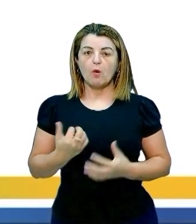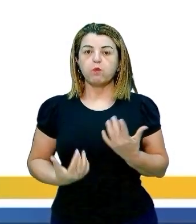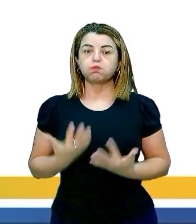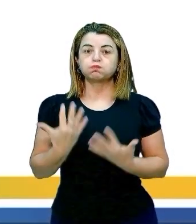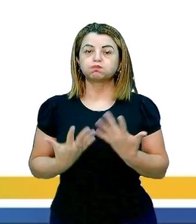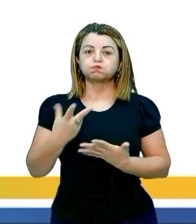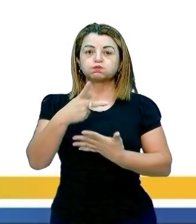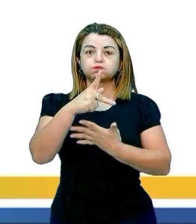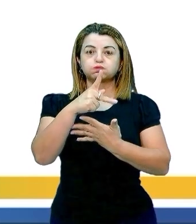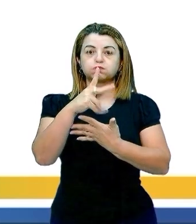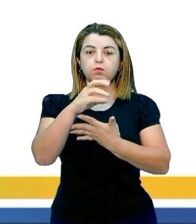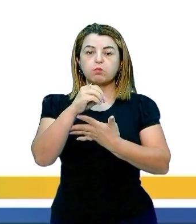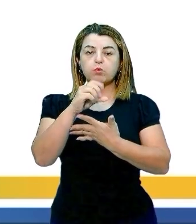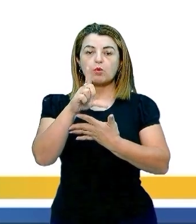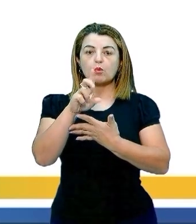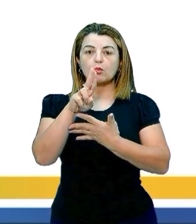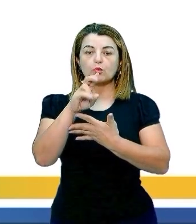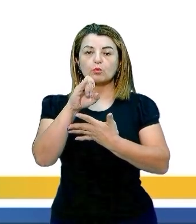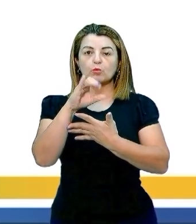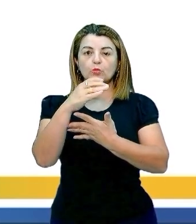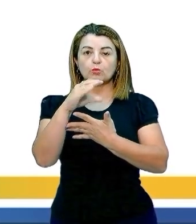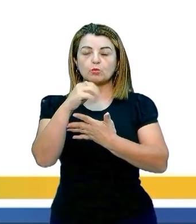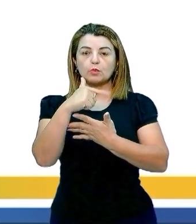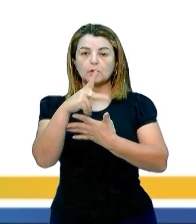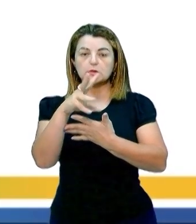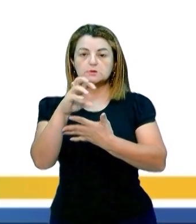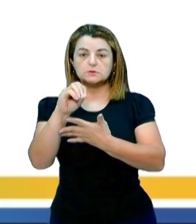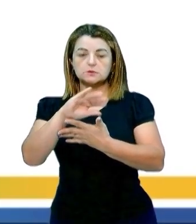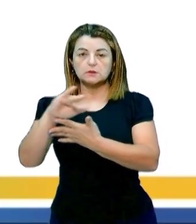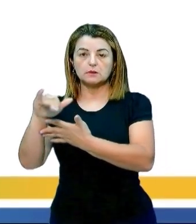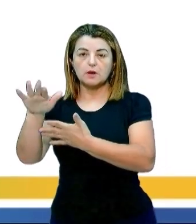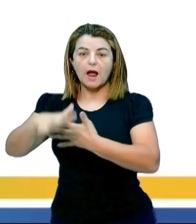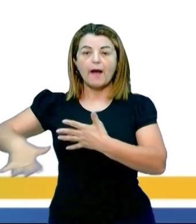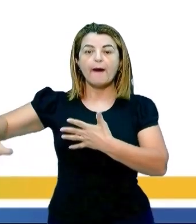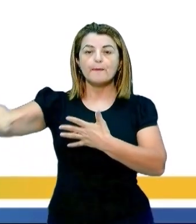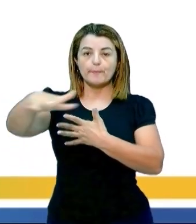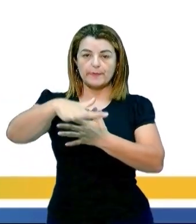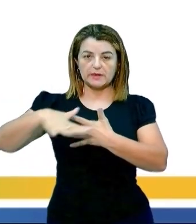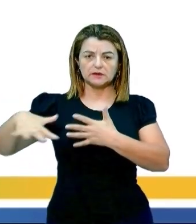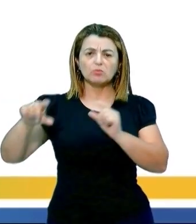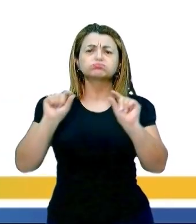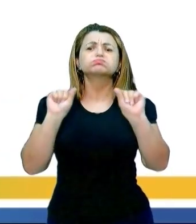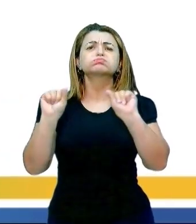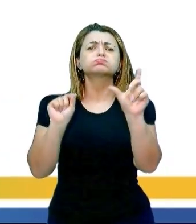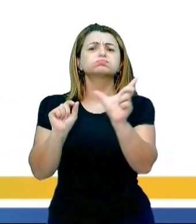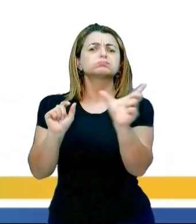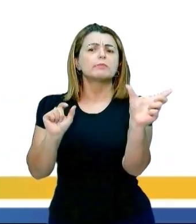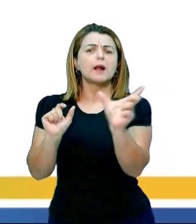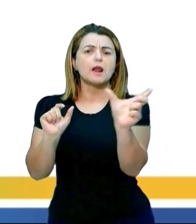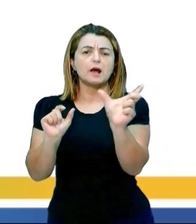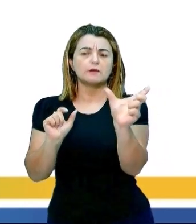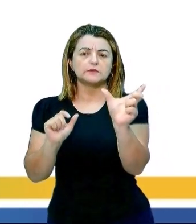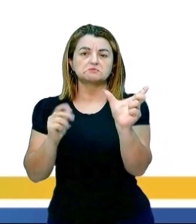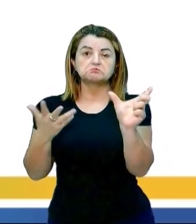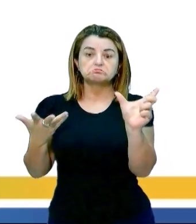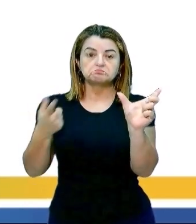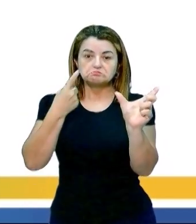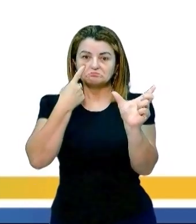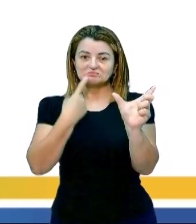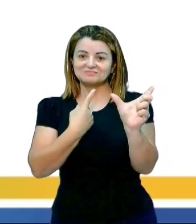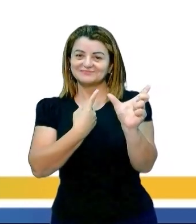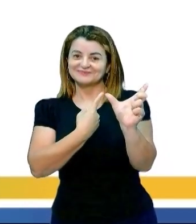Primeiro vamos ao conceito. O que é a poluição ambiental? Já estou vendo ali uma